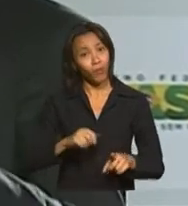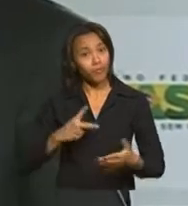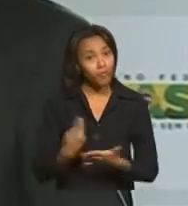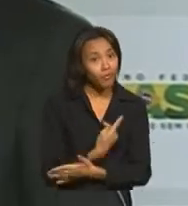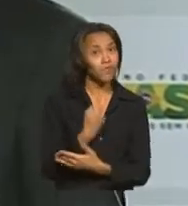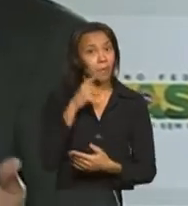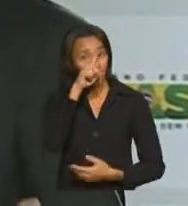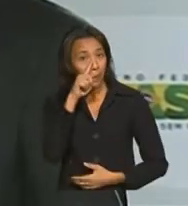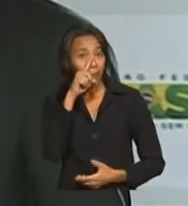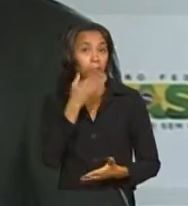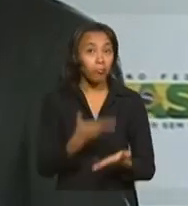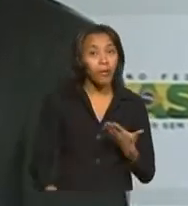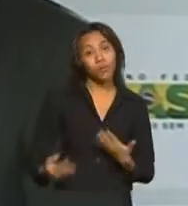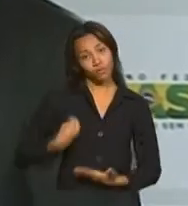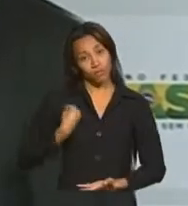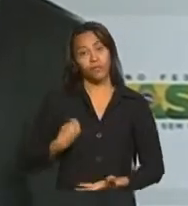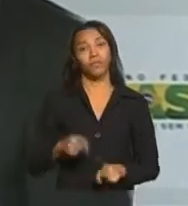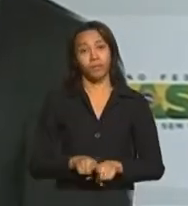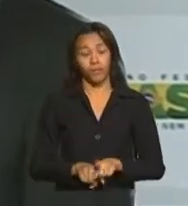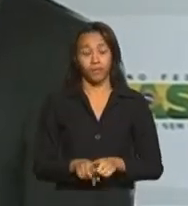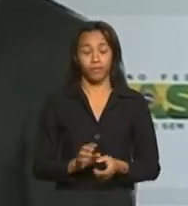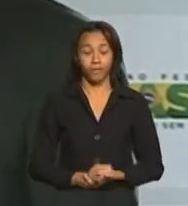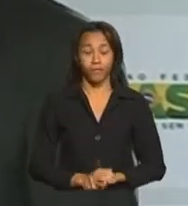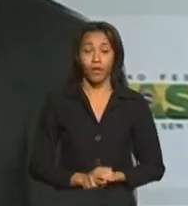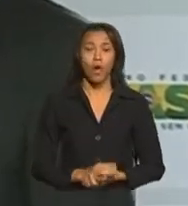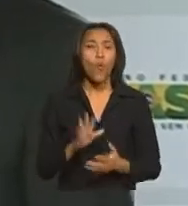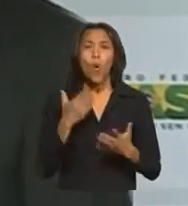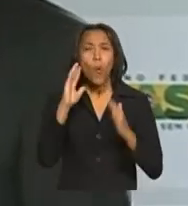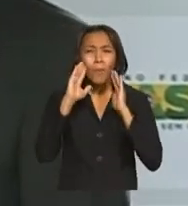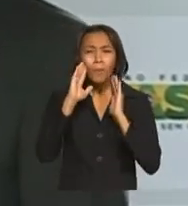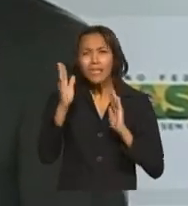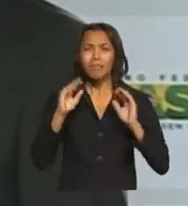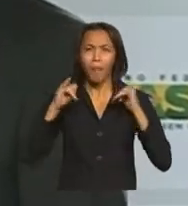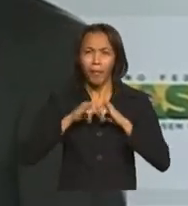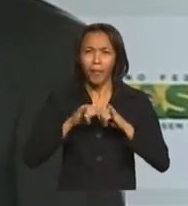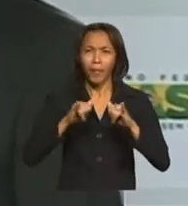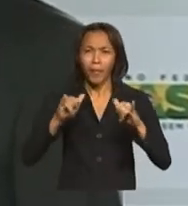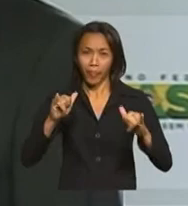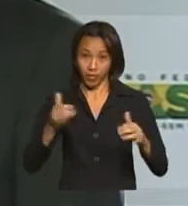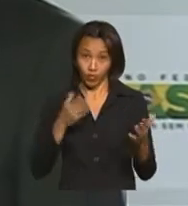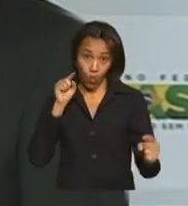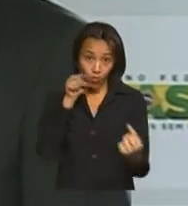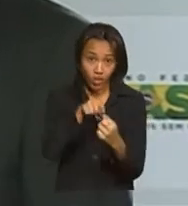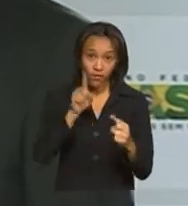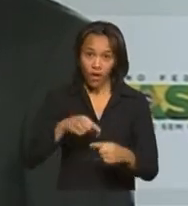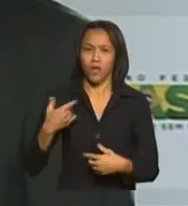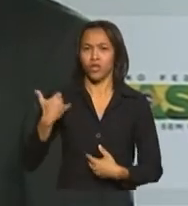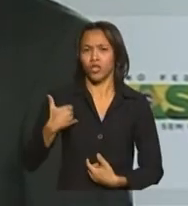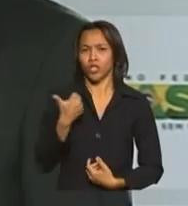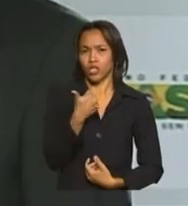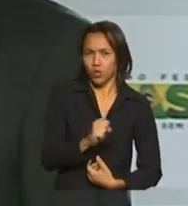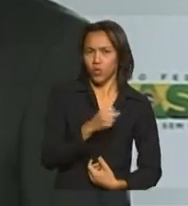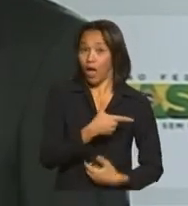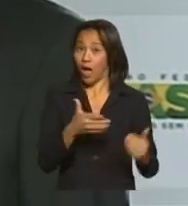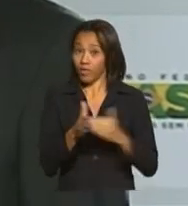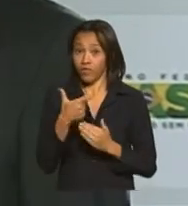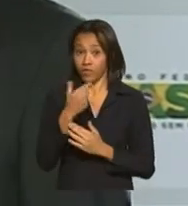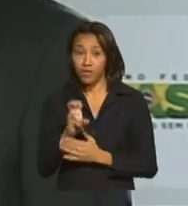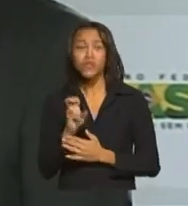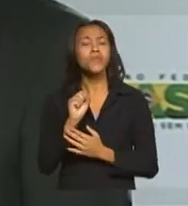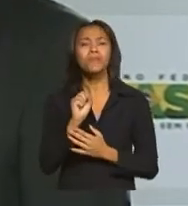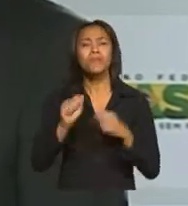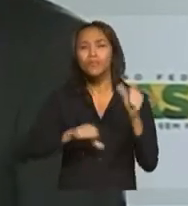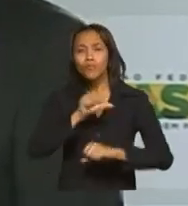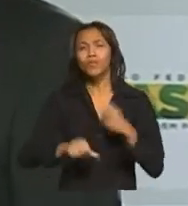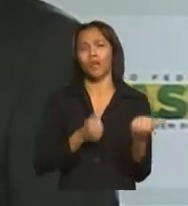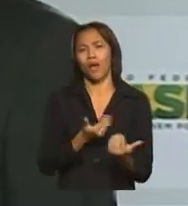correndo o risco de perder a sua vida. Ministro, o foco principal da campanha são jovens de 18 a 25 anos. O que é que precisa mudar no comportamento